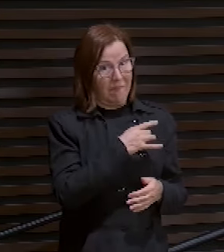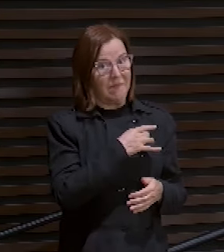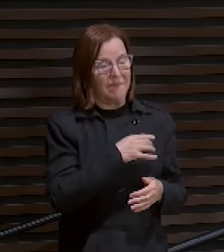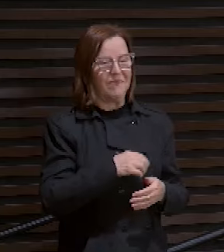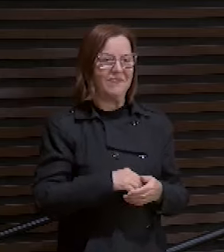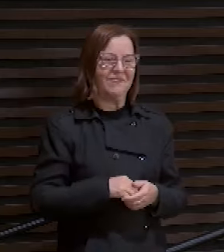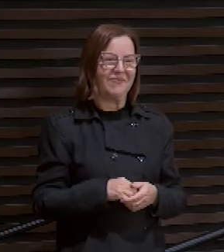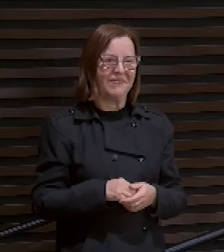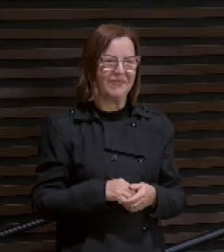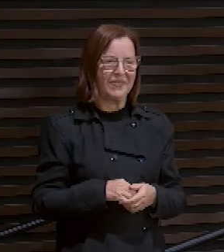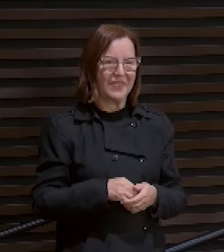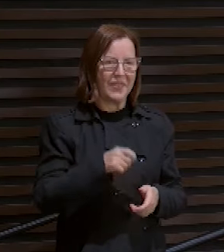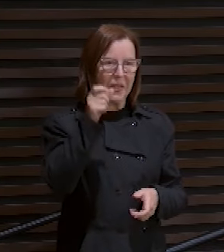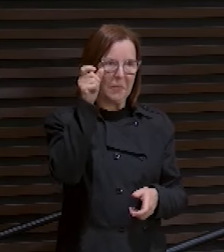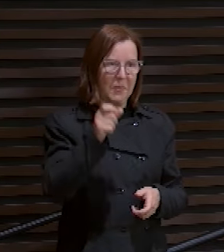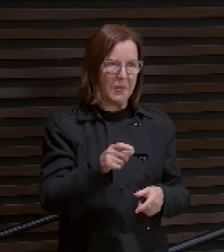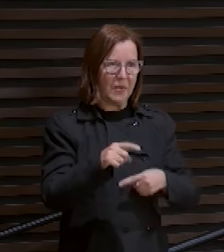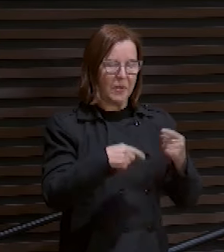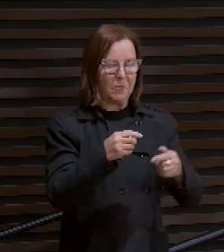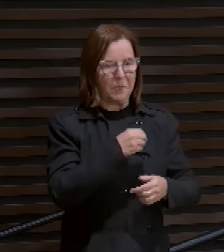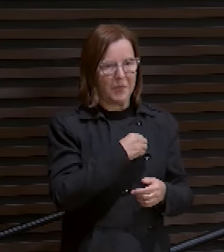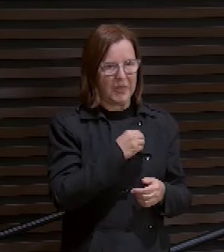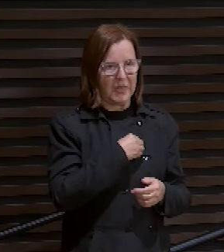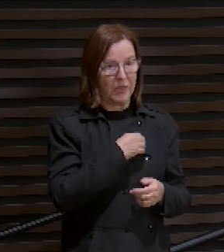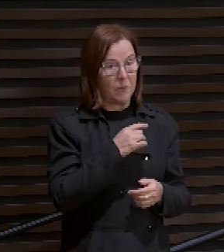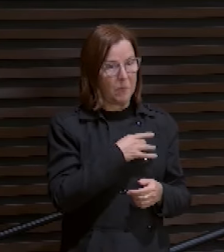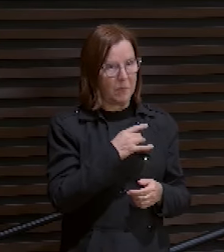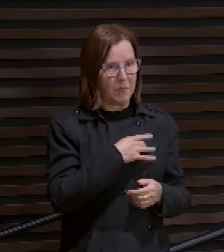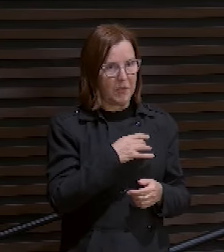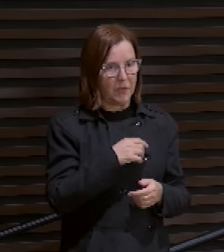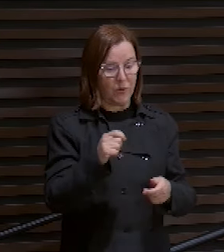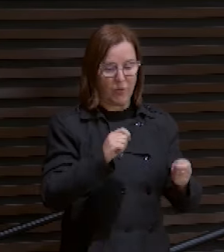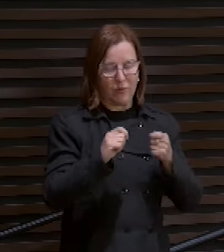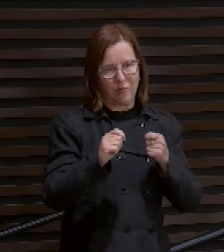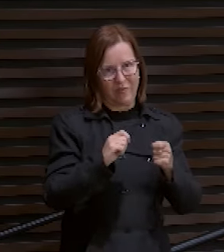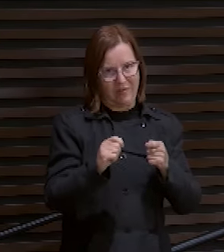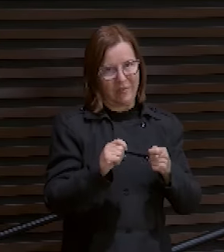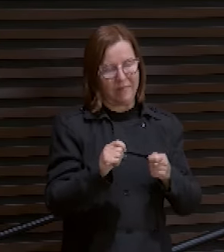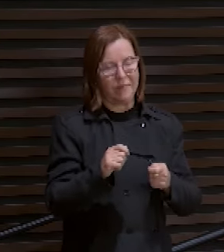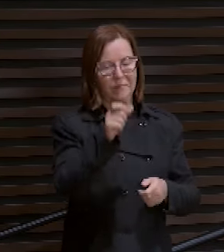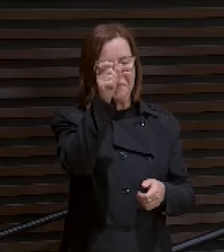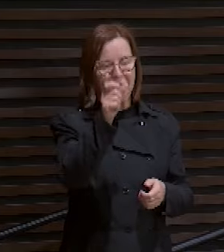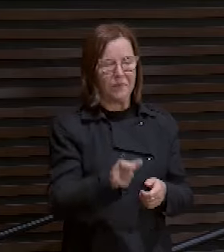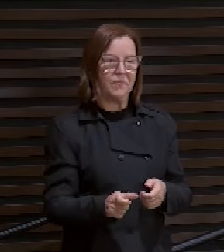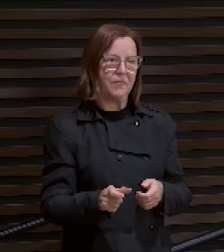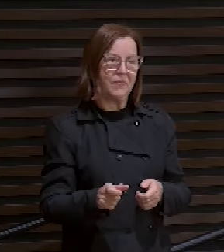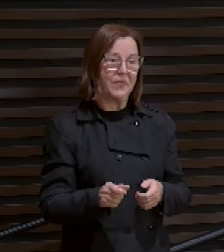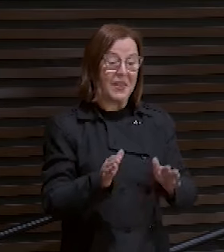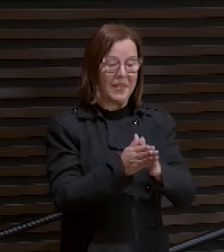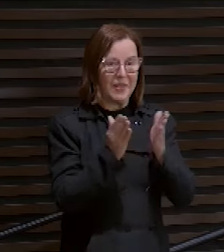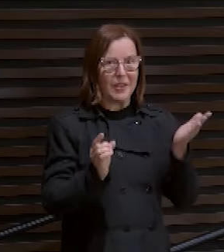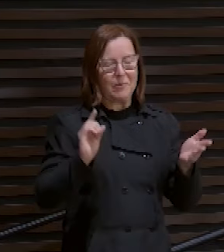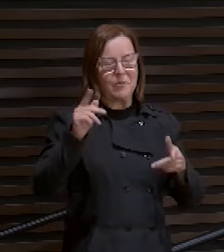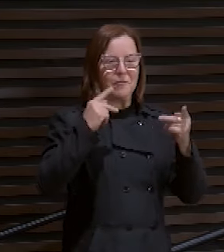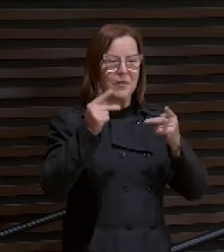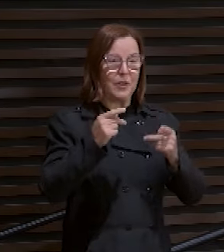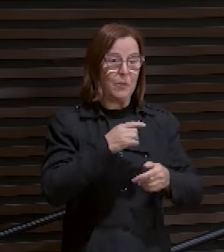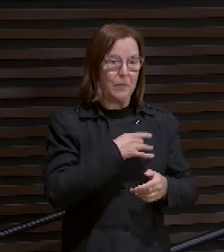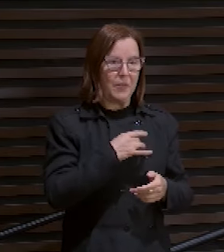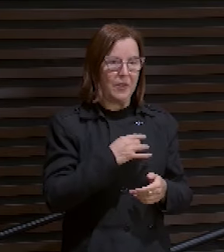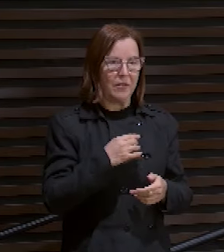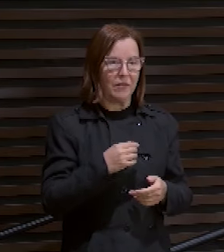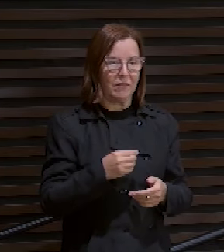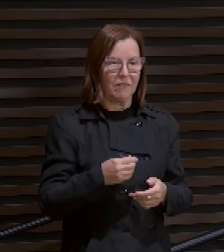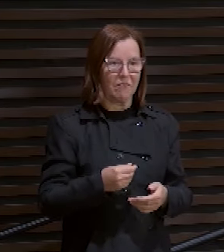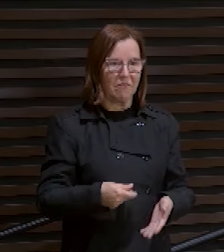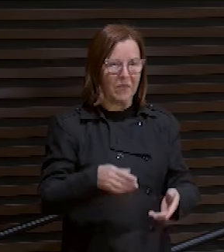O ser humano, depois da queda, o medo tem controlado ele. E a Bíblia diz que o medo produz